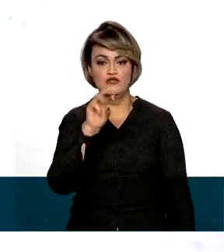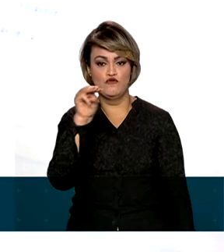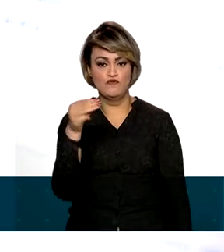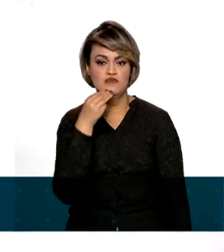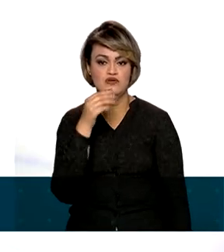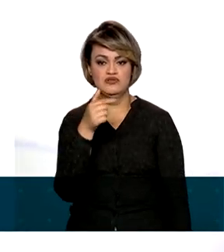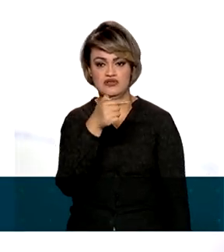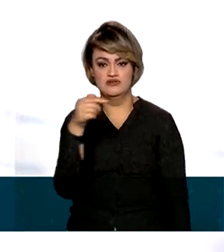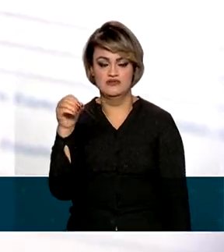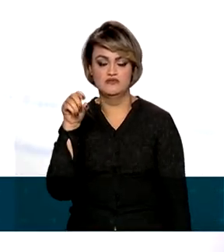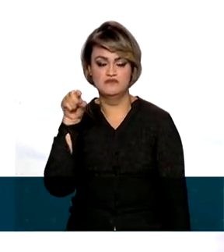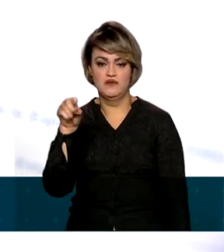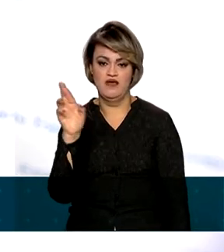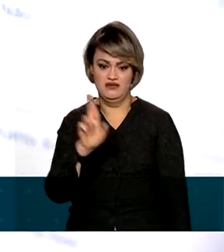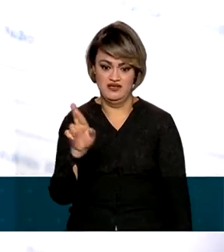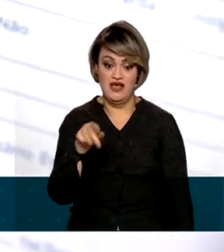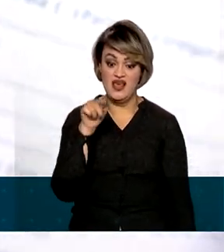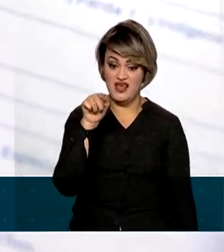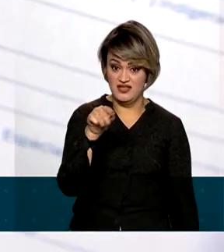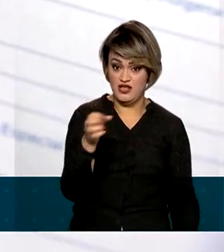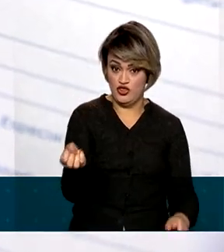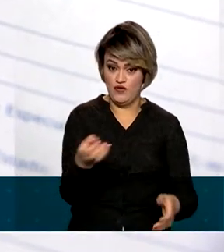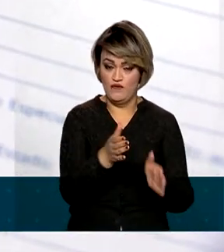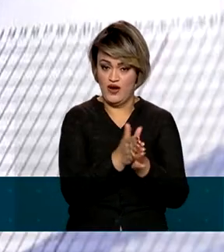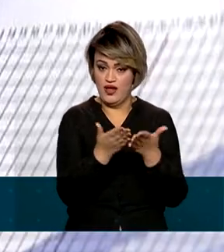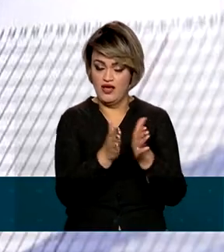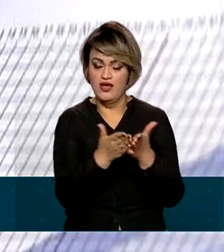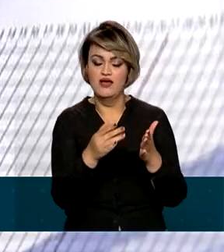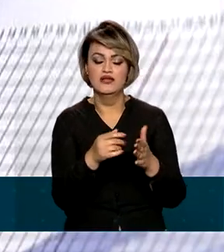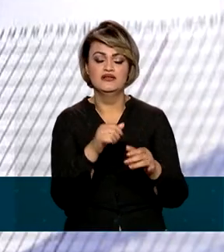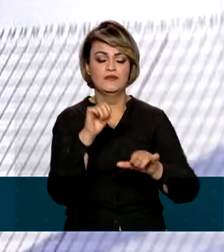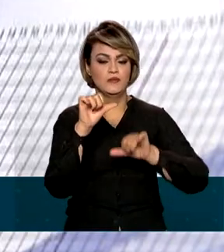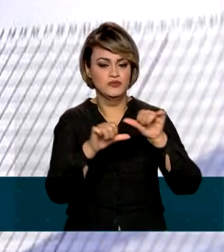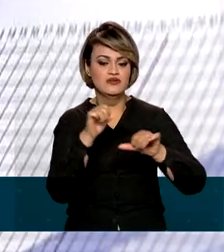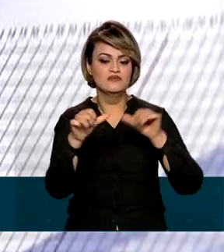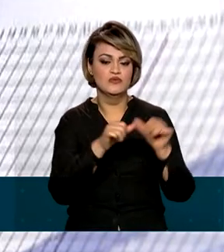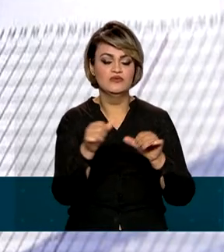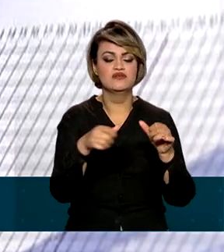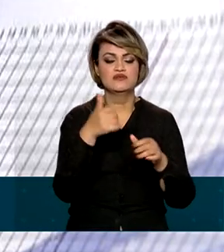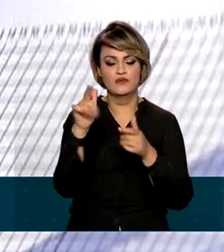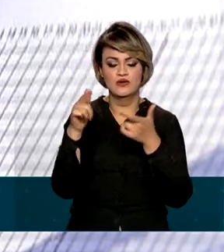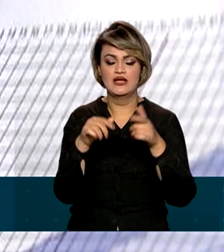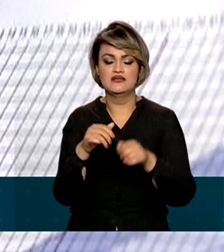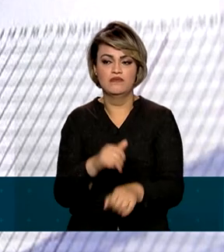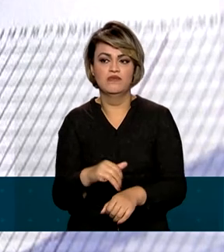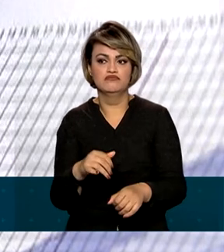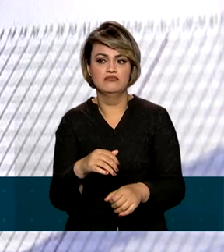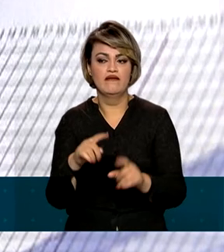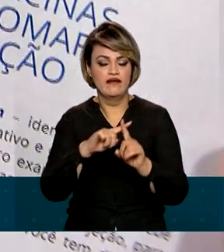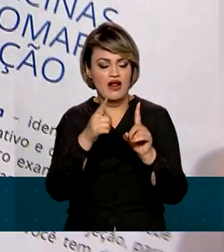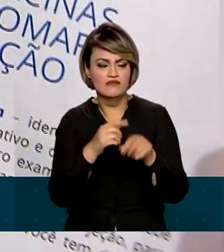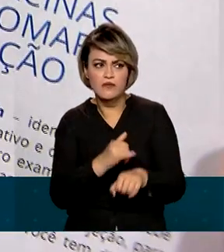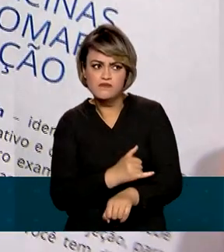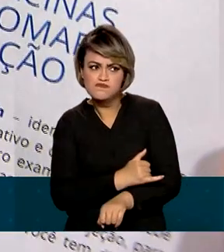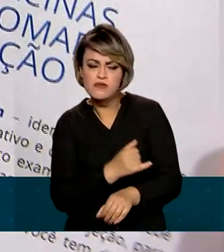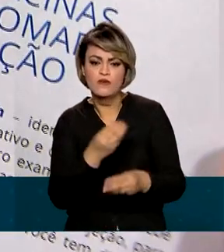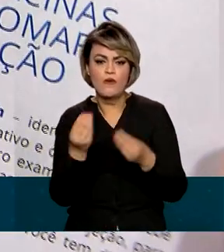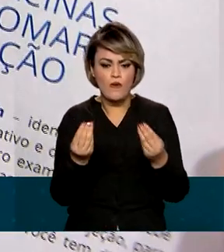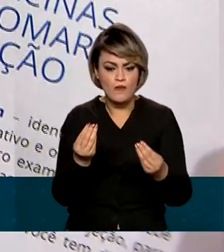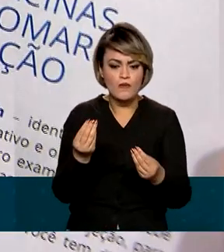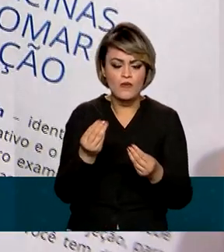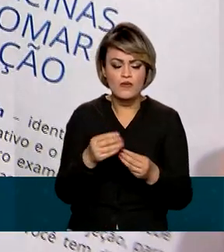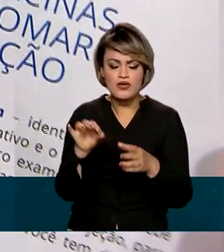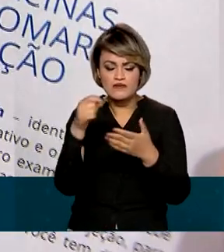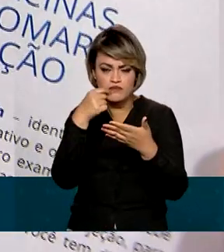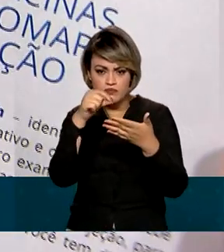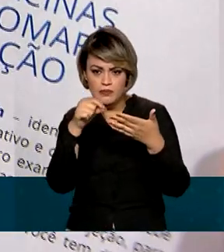mil reais. A nova edição conta com mudanças nas curvas de acompanhamento do ganho de peso das gestantes e espaços